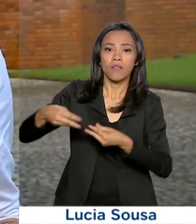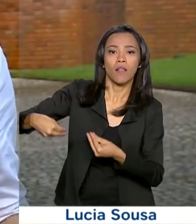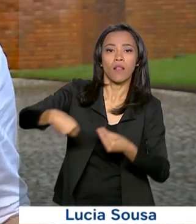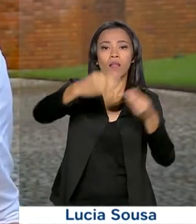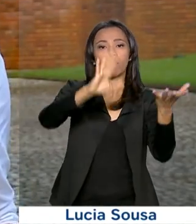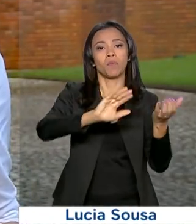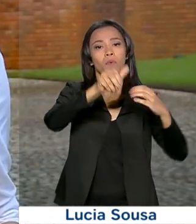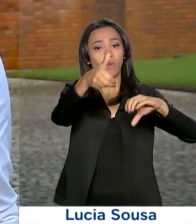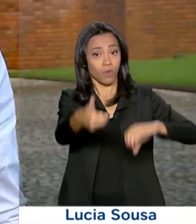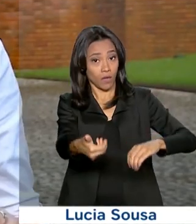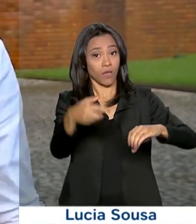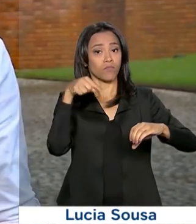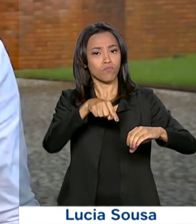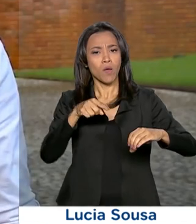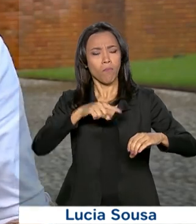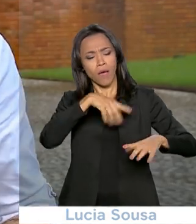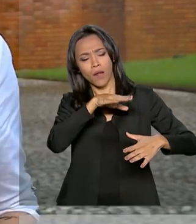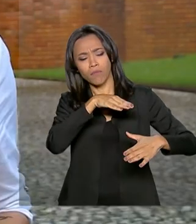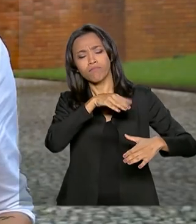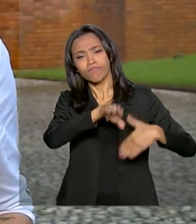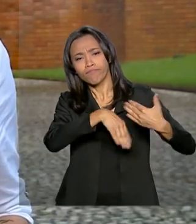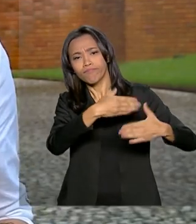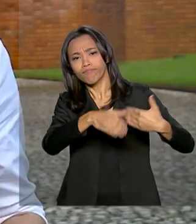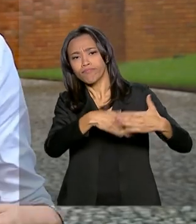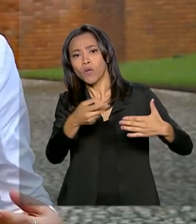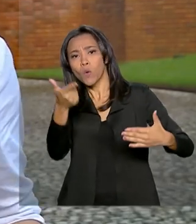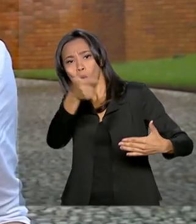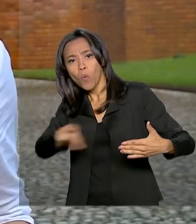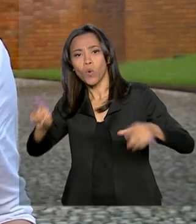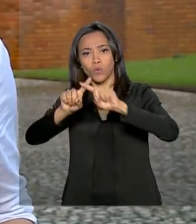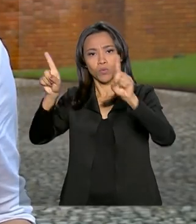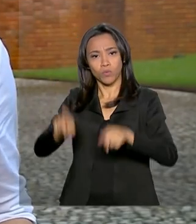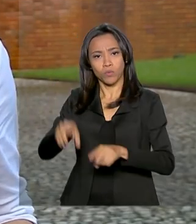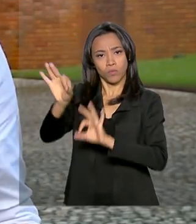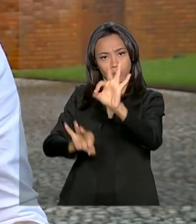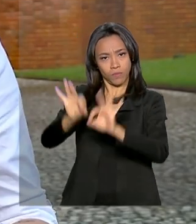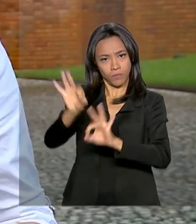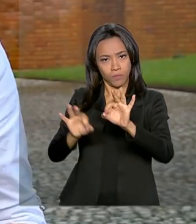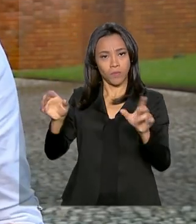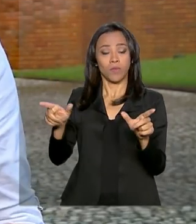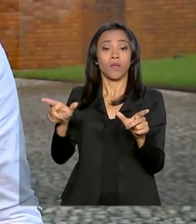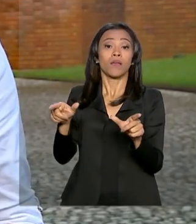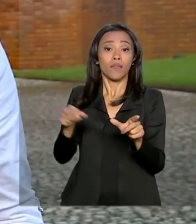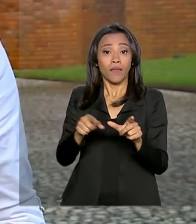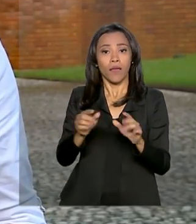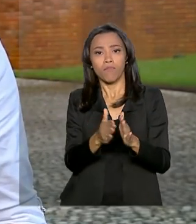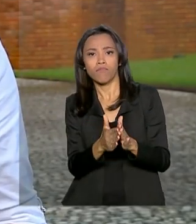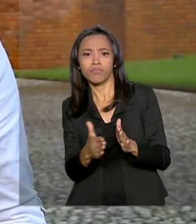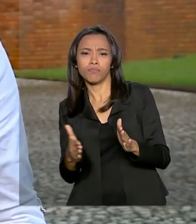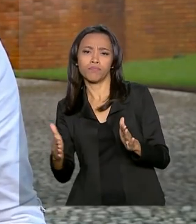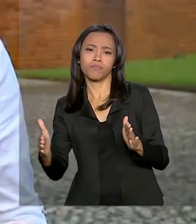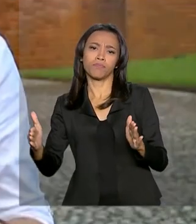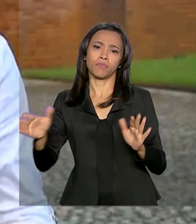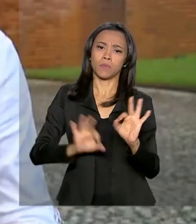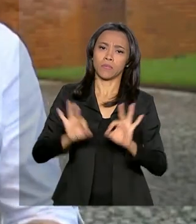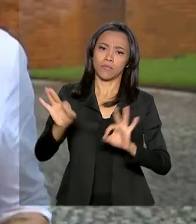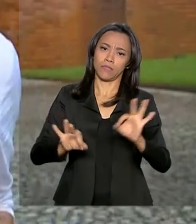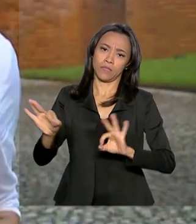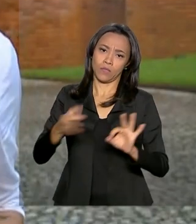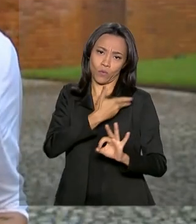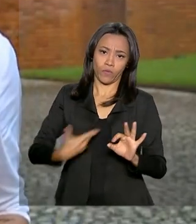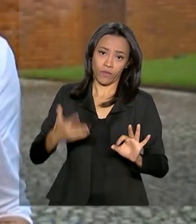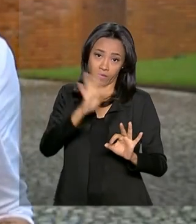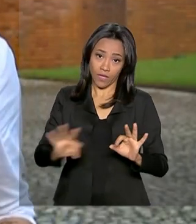Congresso Nacional para tramitar junto com o Plano Plurianual, que define o planejamento de longo prazo das ações do governo